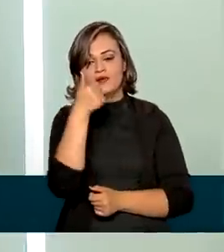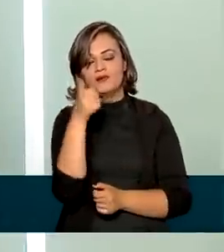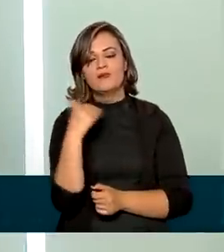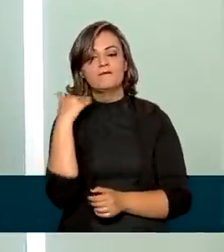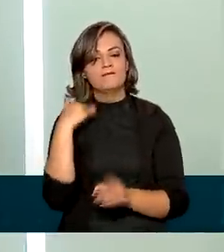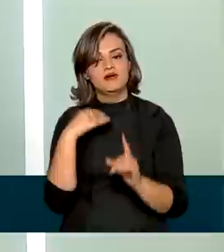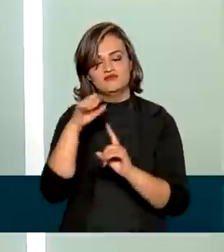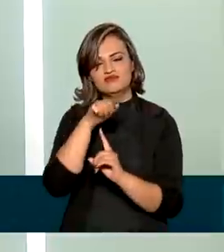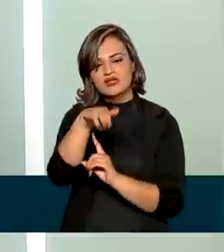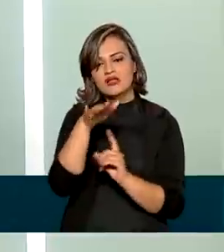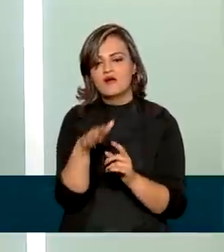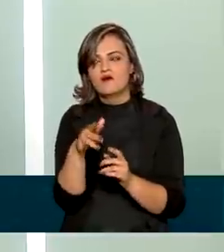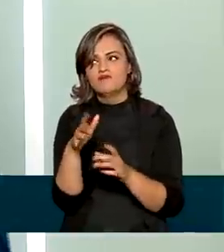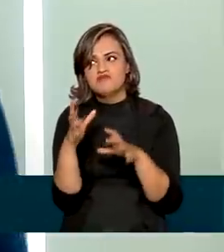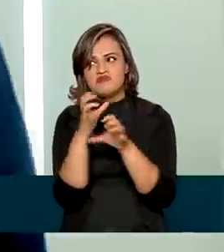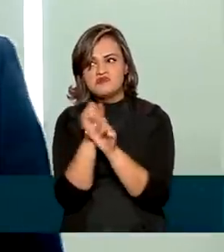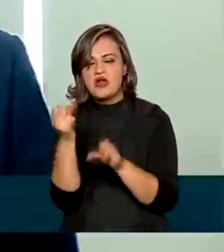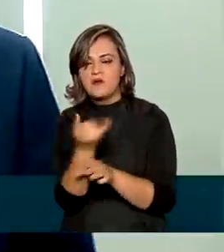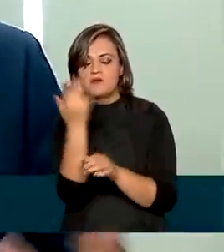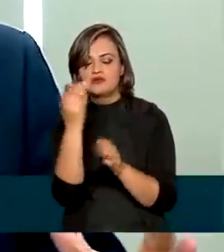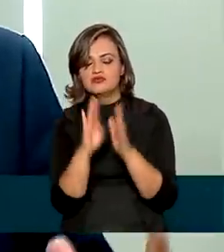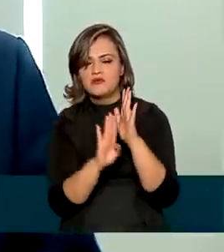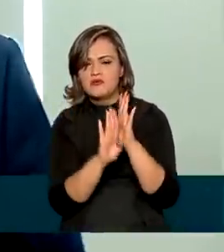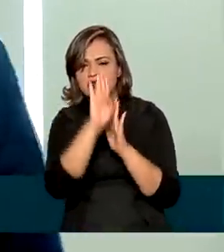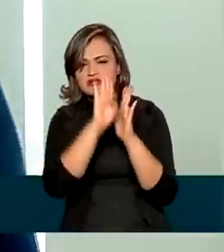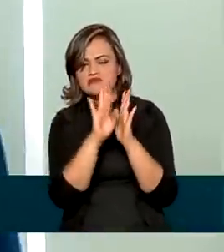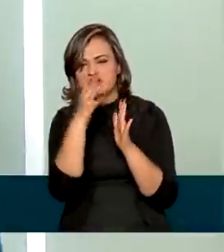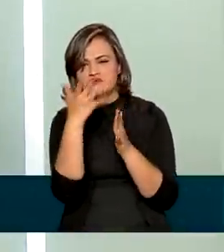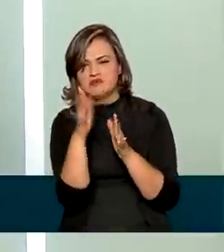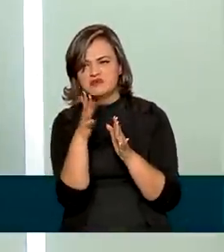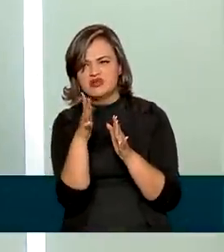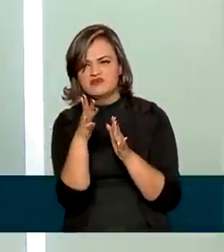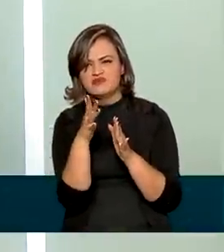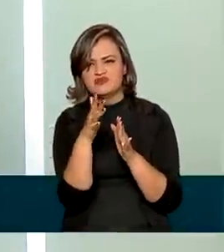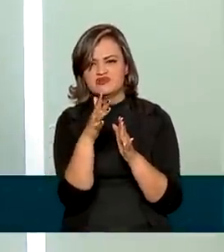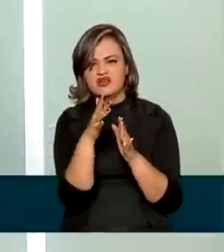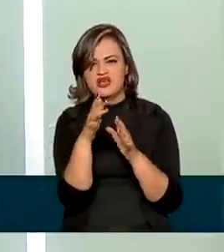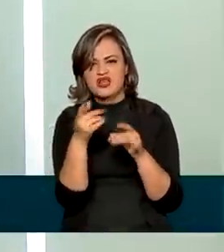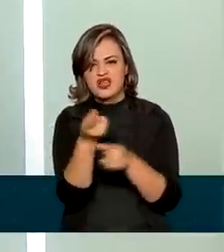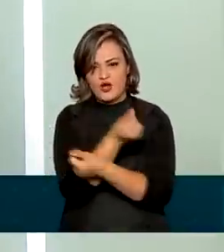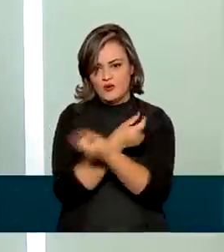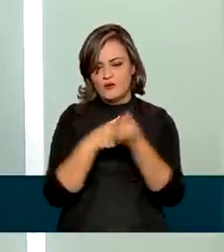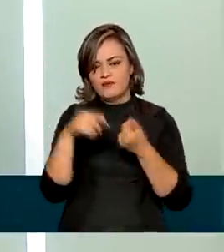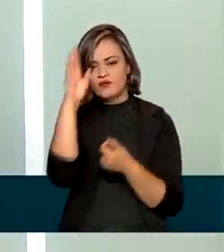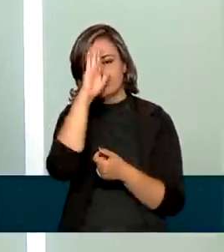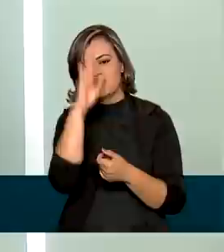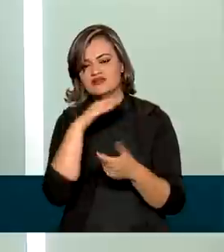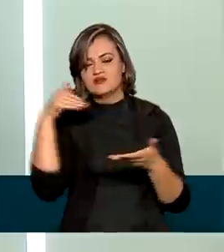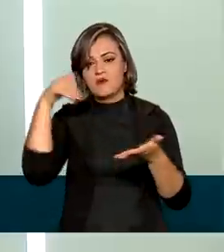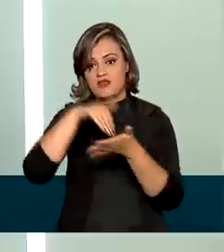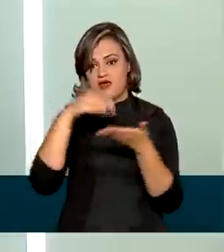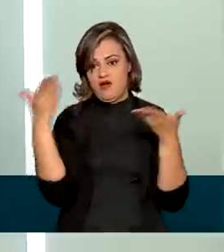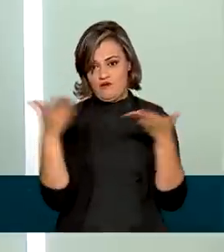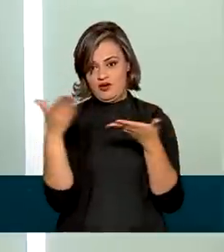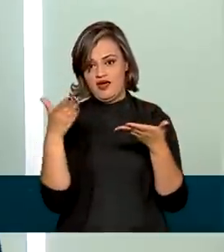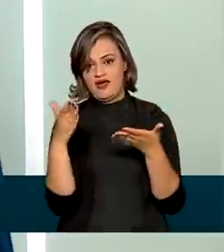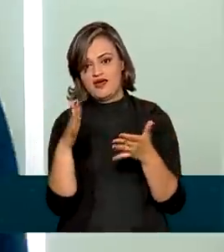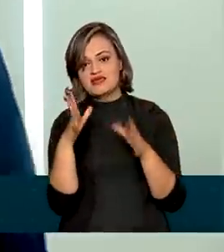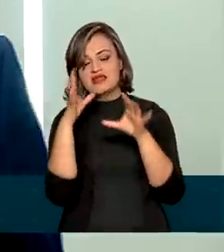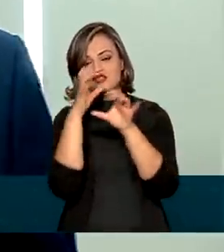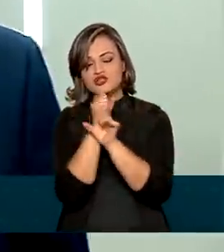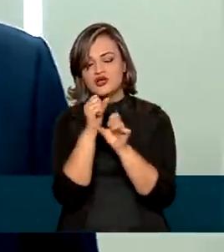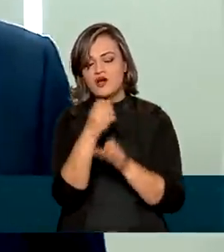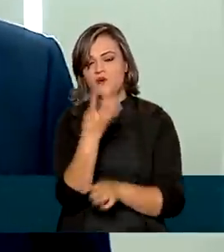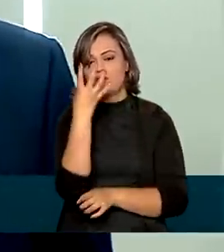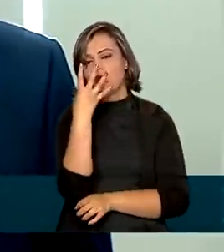o Banco Central calculou quanto teria sido o crescimento, estimado ainda uma prévia, da economia brasileira até o presente momento e ele chegou